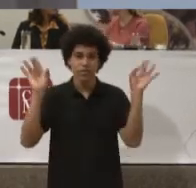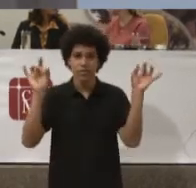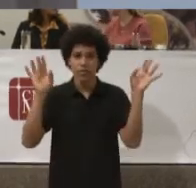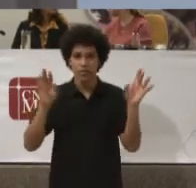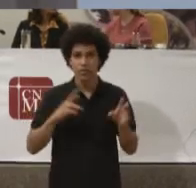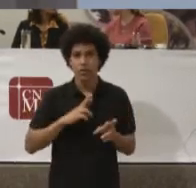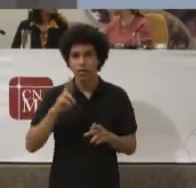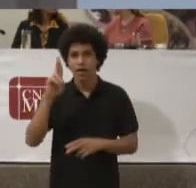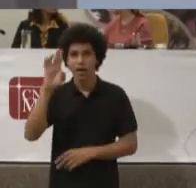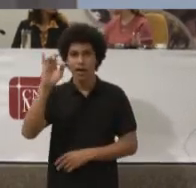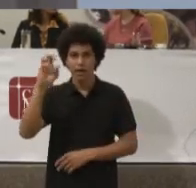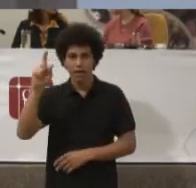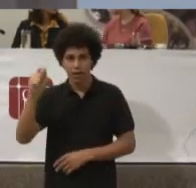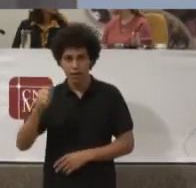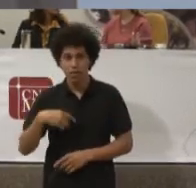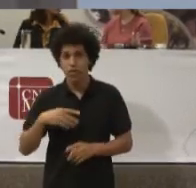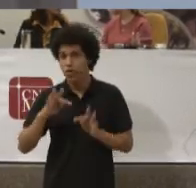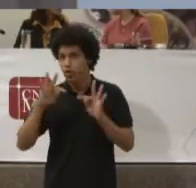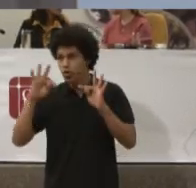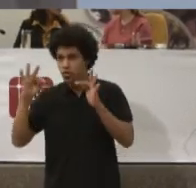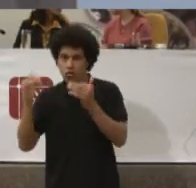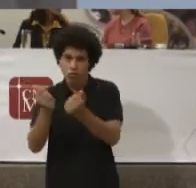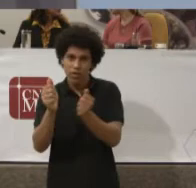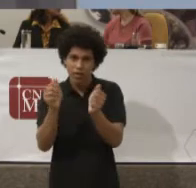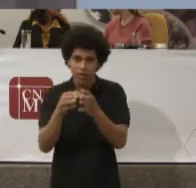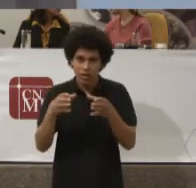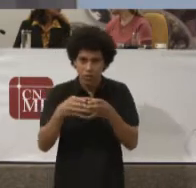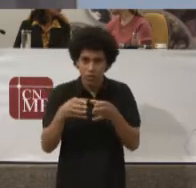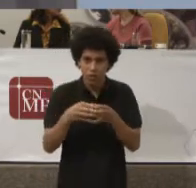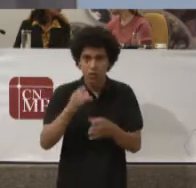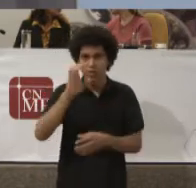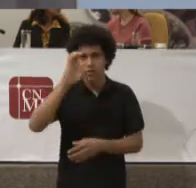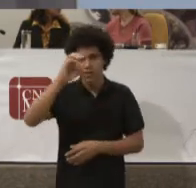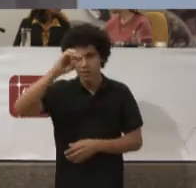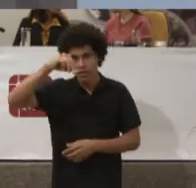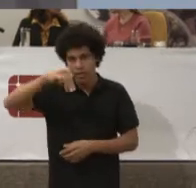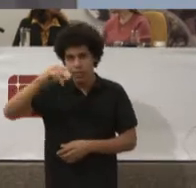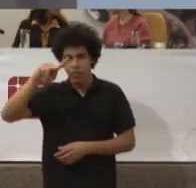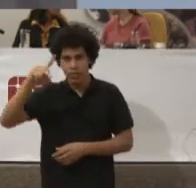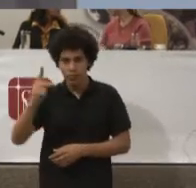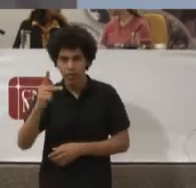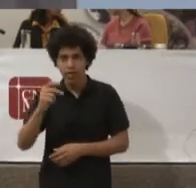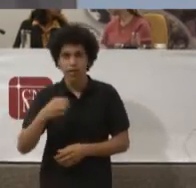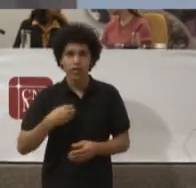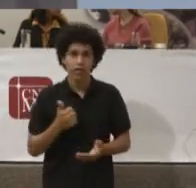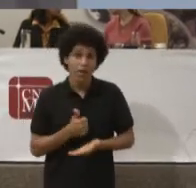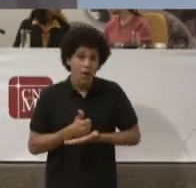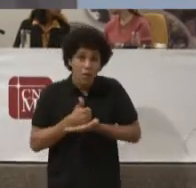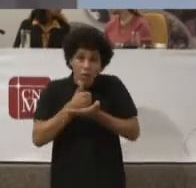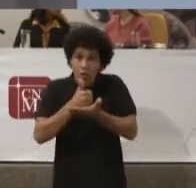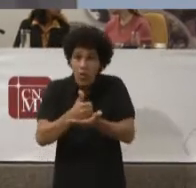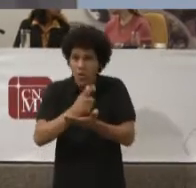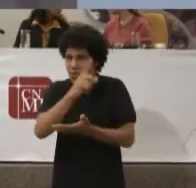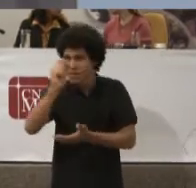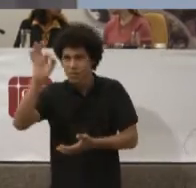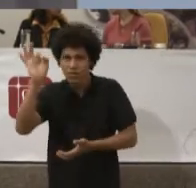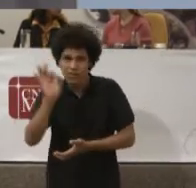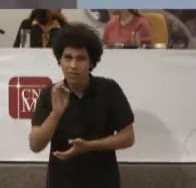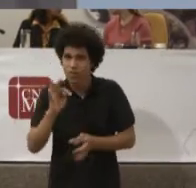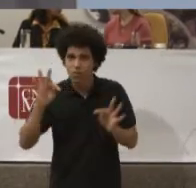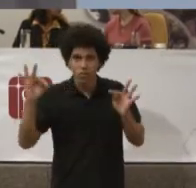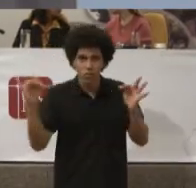CNMP Que desde o início Deram todo o apoio A realização do evento Agradecer os conselheiros Que se